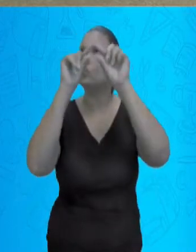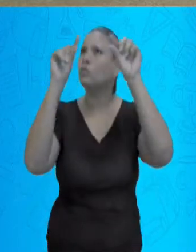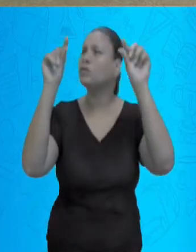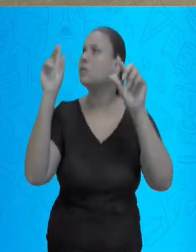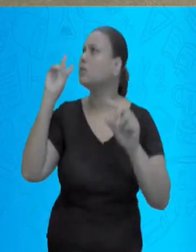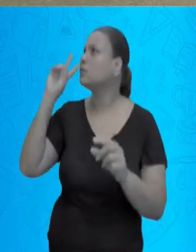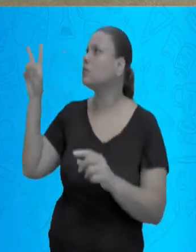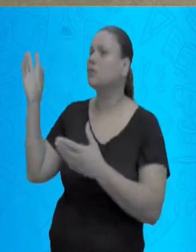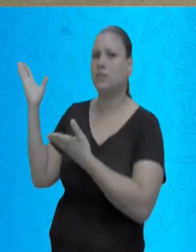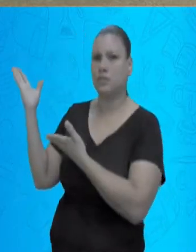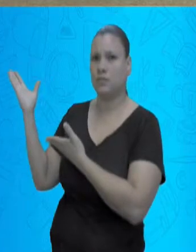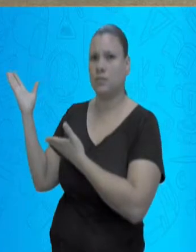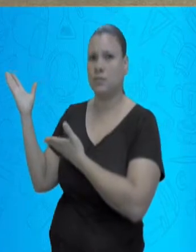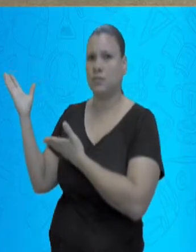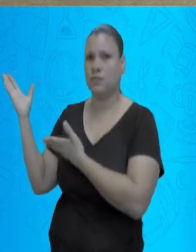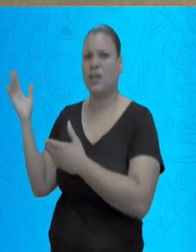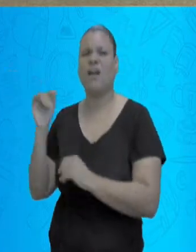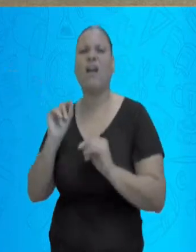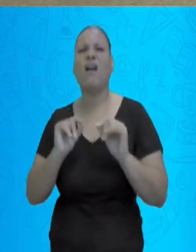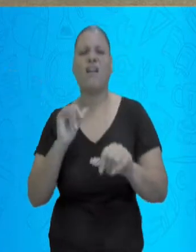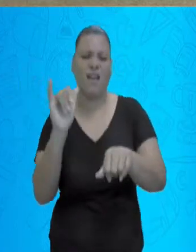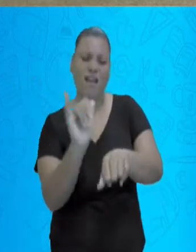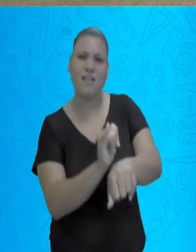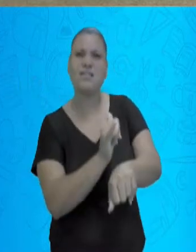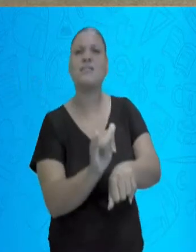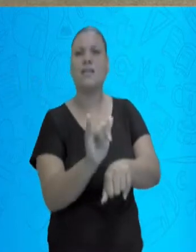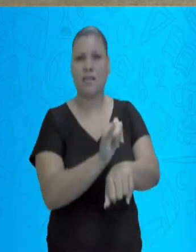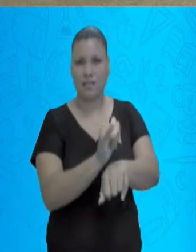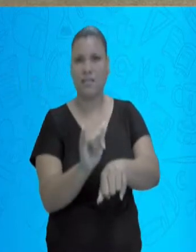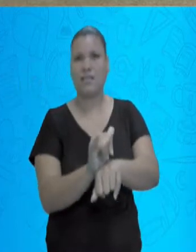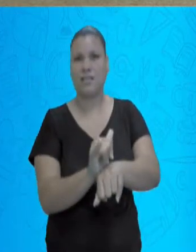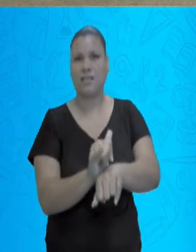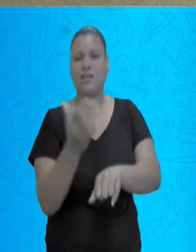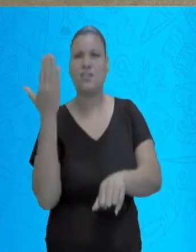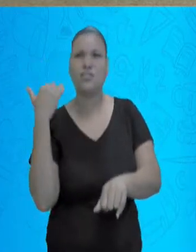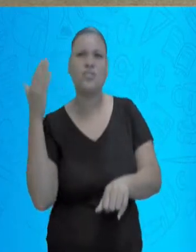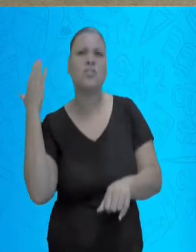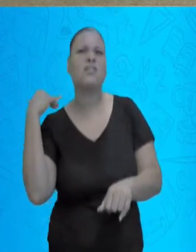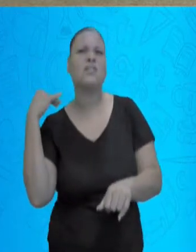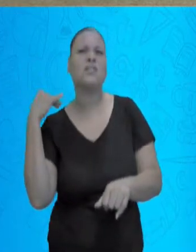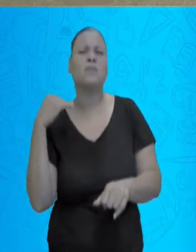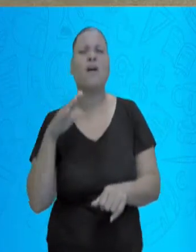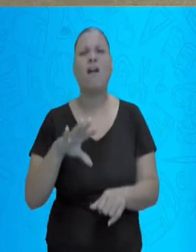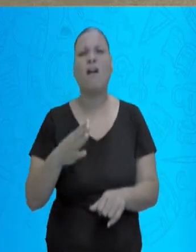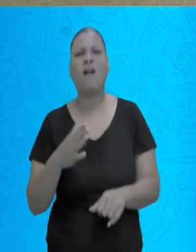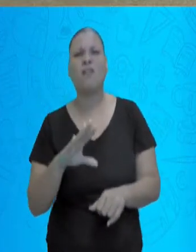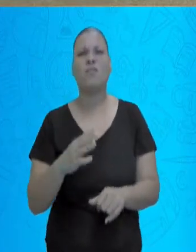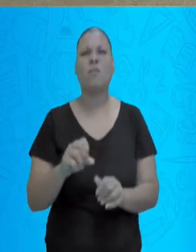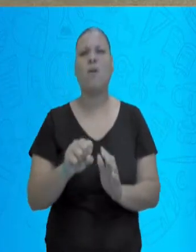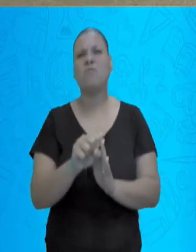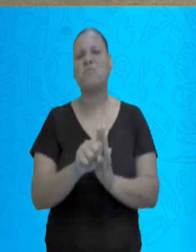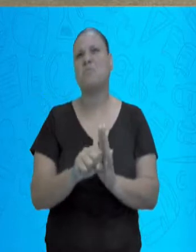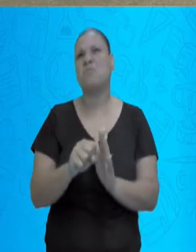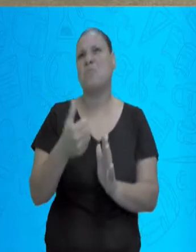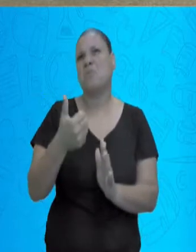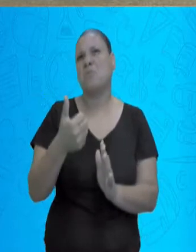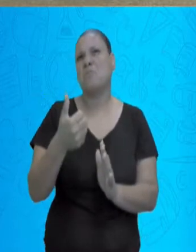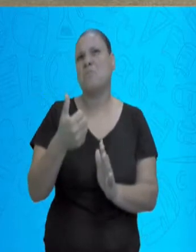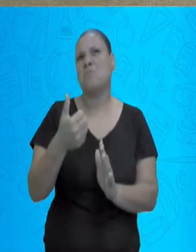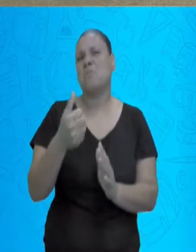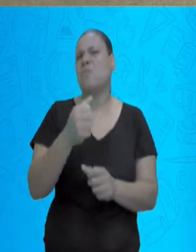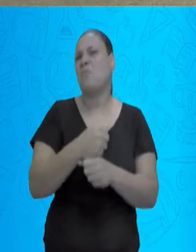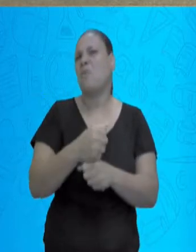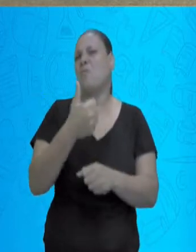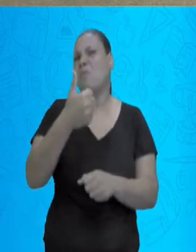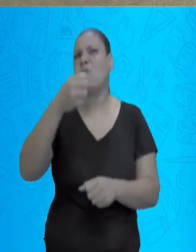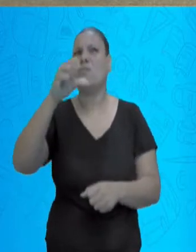uma técnica desenvolvida em meados do século XIX, lá em 1880. E nela era decomposto, era